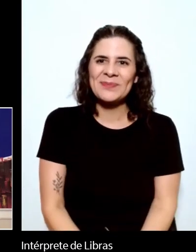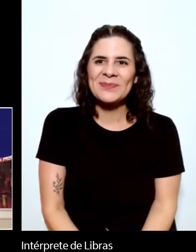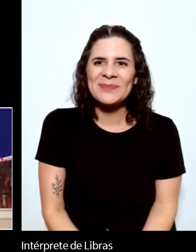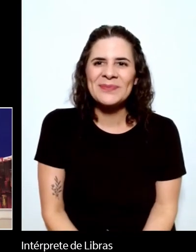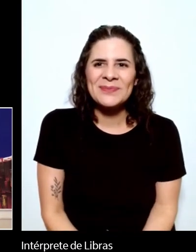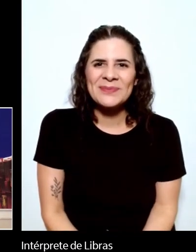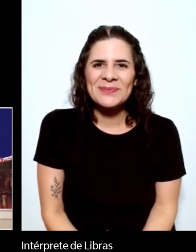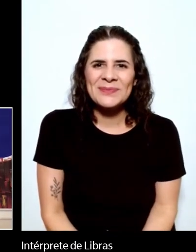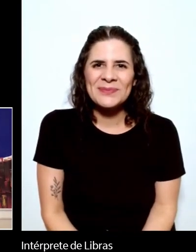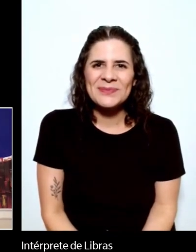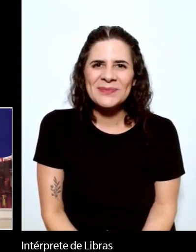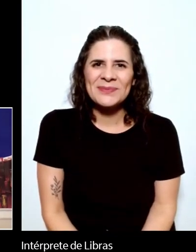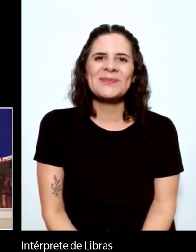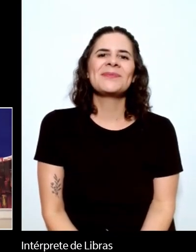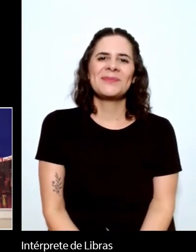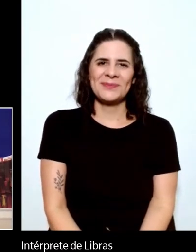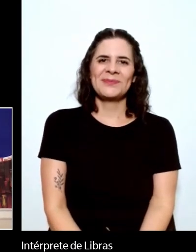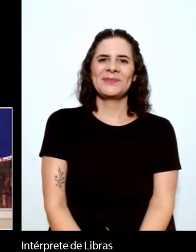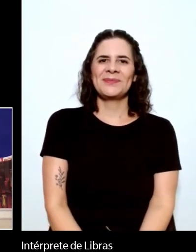Então, Ana Cláudia, por favor.